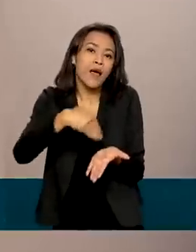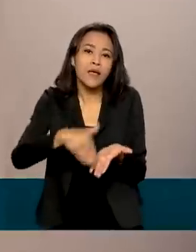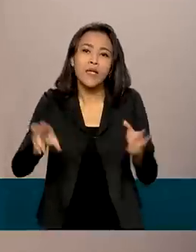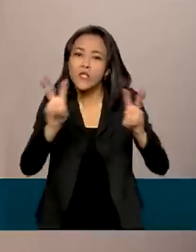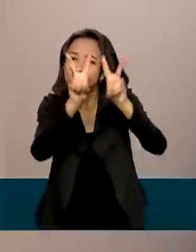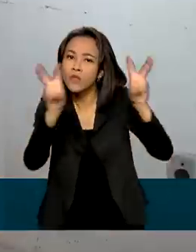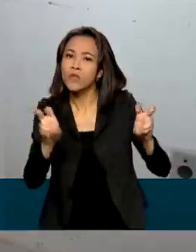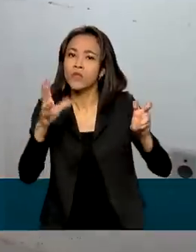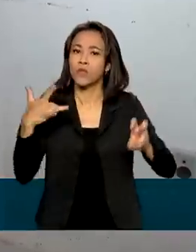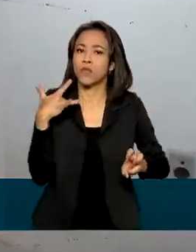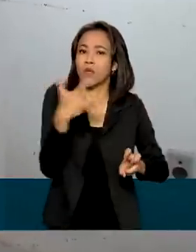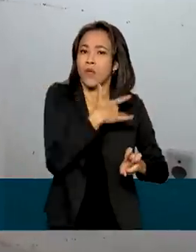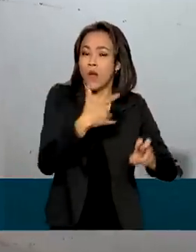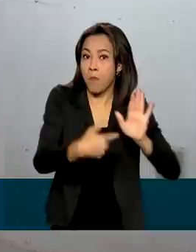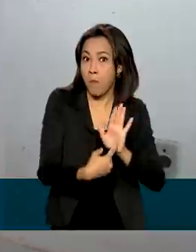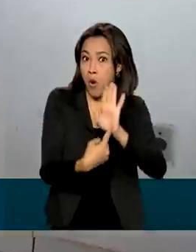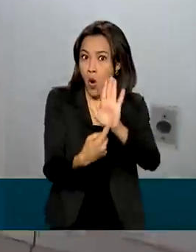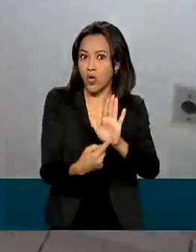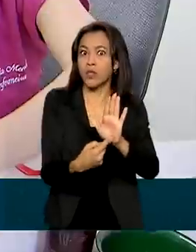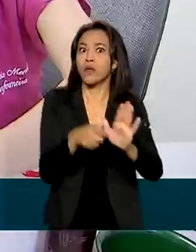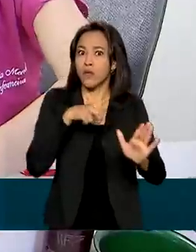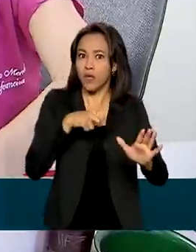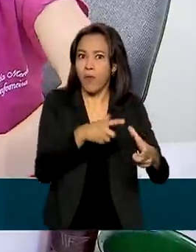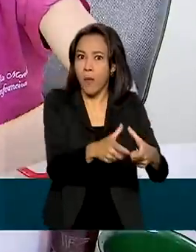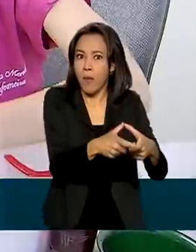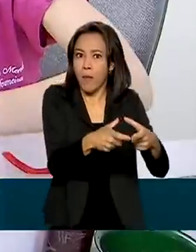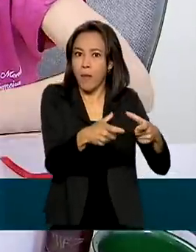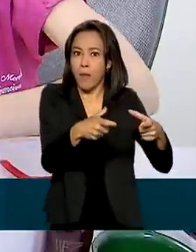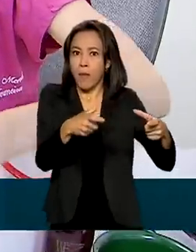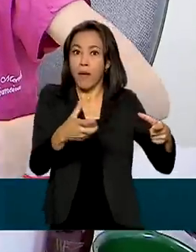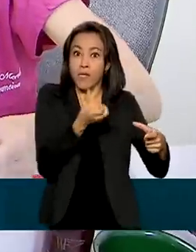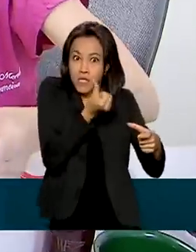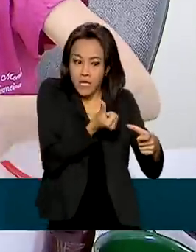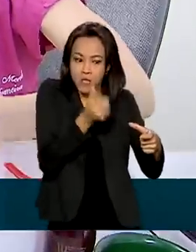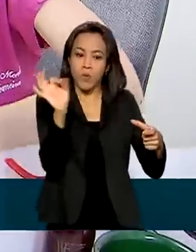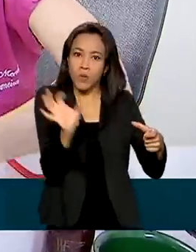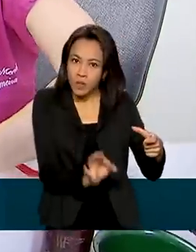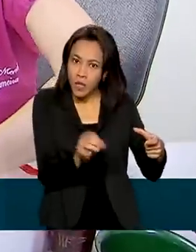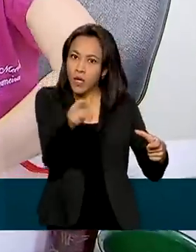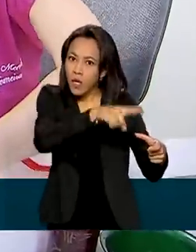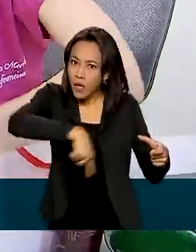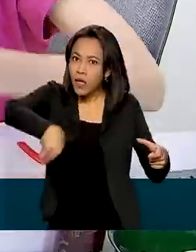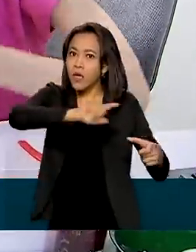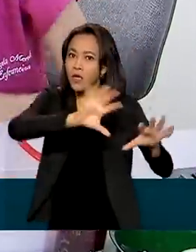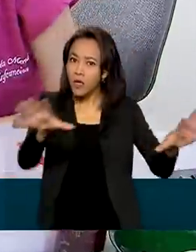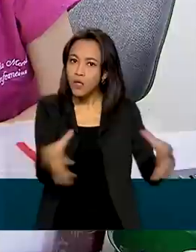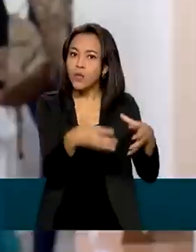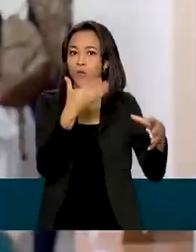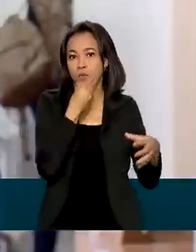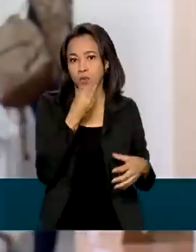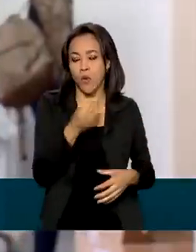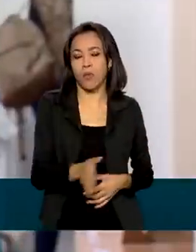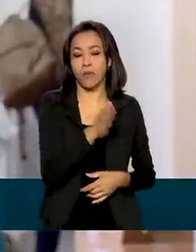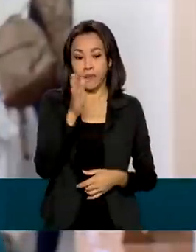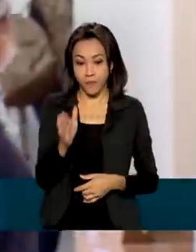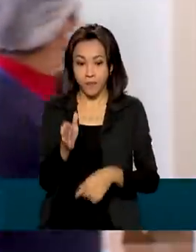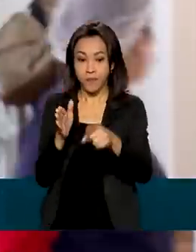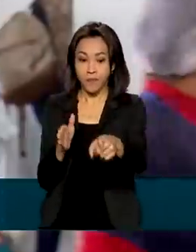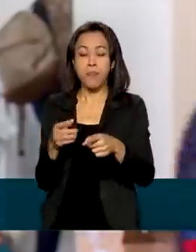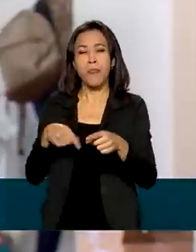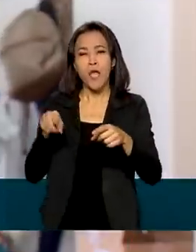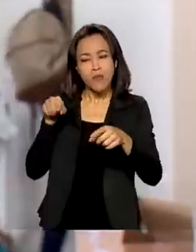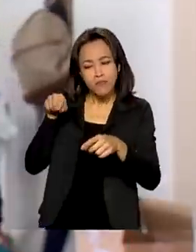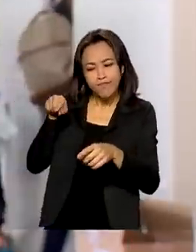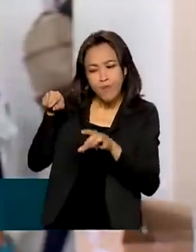em Saúde aponta um crescimento de quase 6% entre a população masculina. De acordo com o